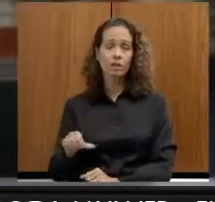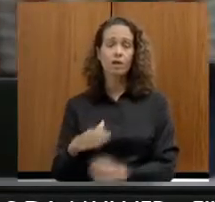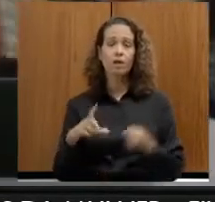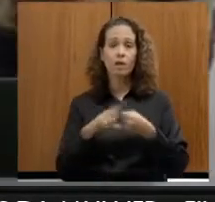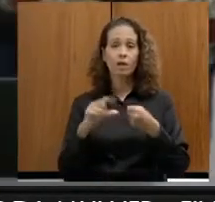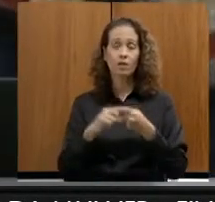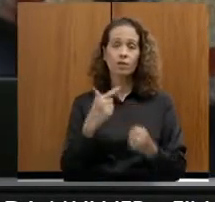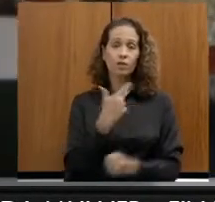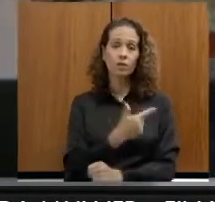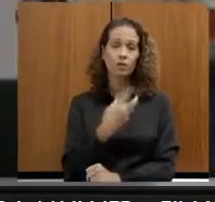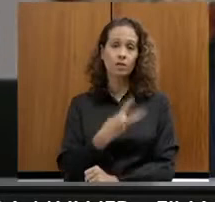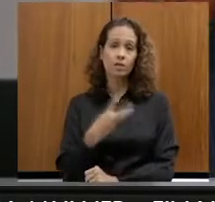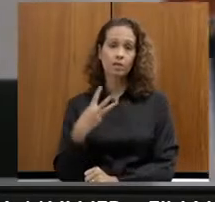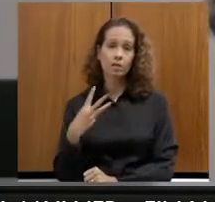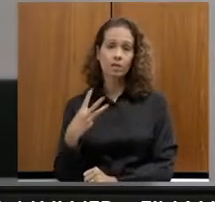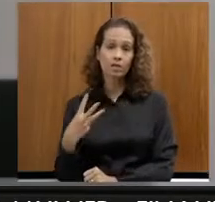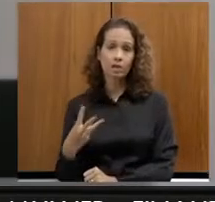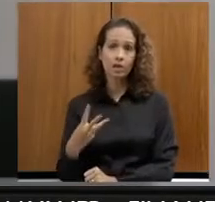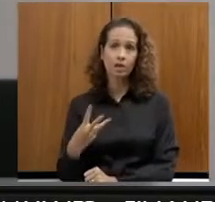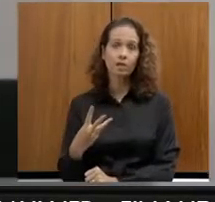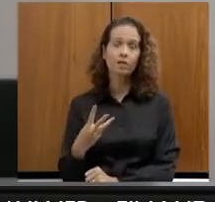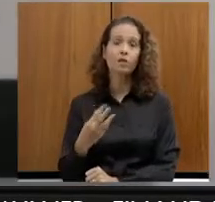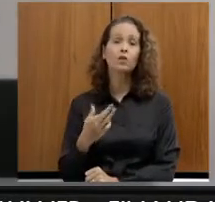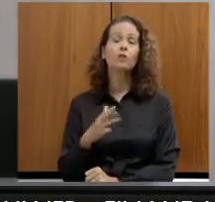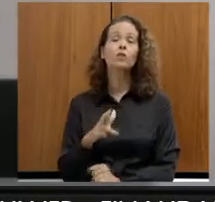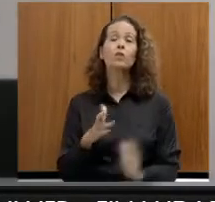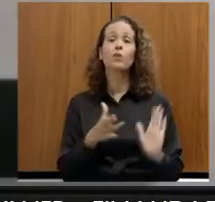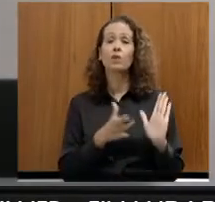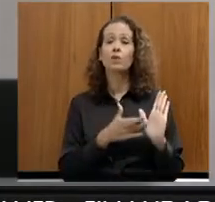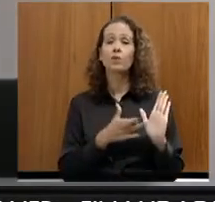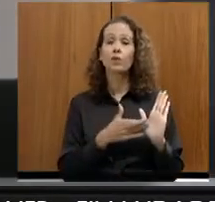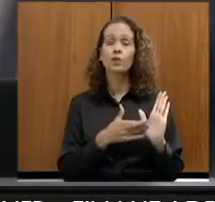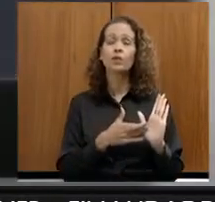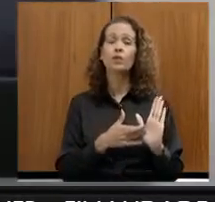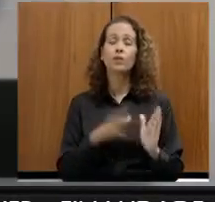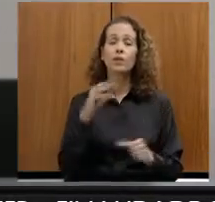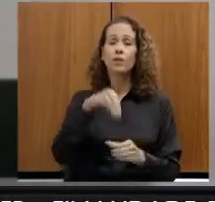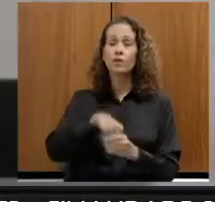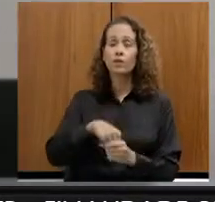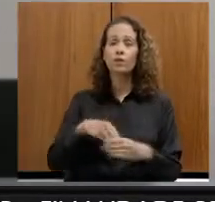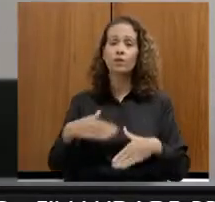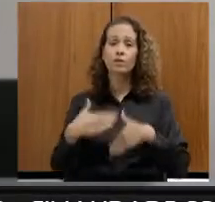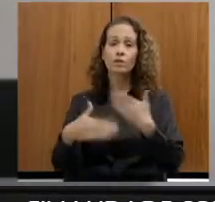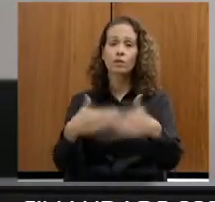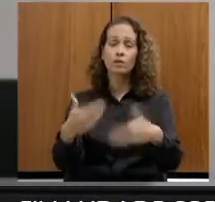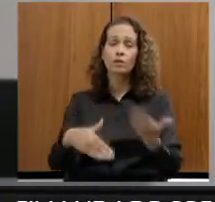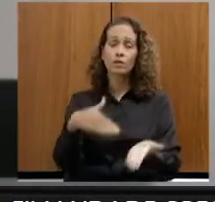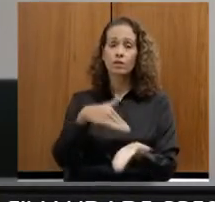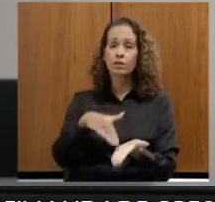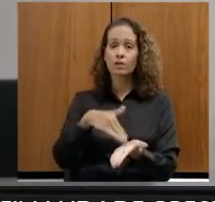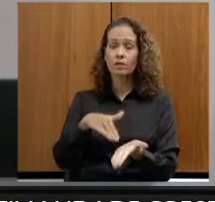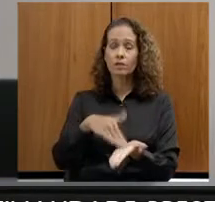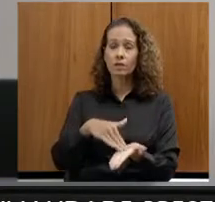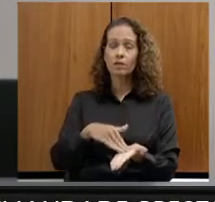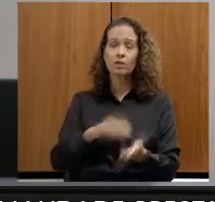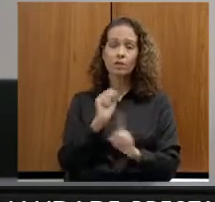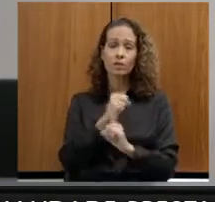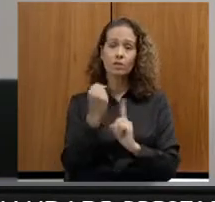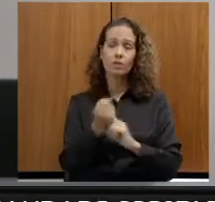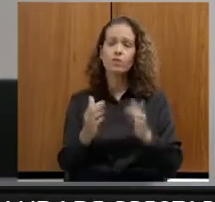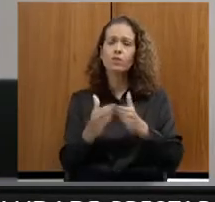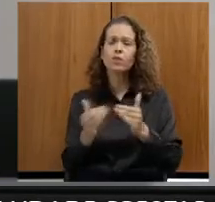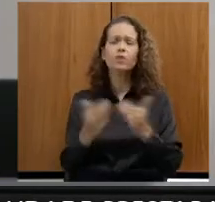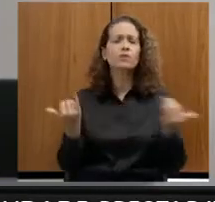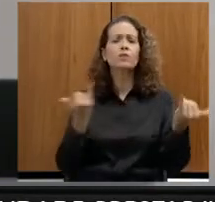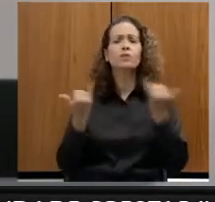233, 12 do Regimento Interno. Seja encaminhada à Secretaria de Estado de Desenvolvimento Social. Pedido de informações sobre a